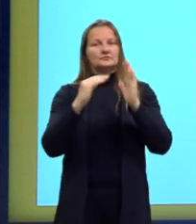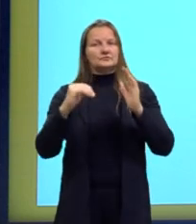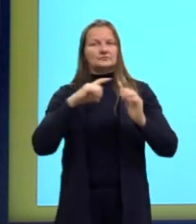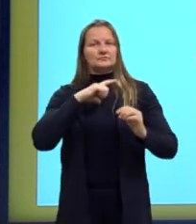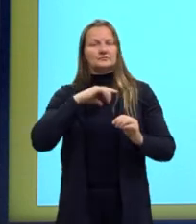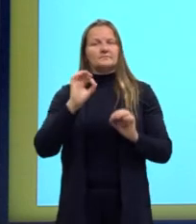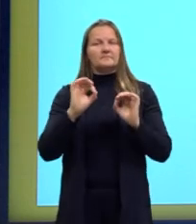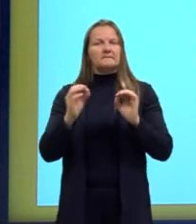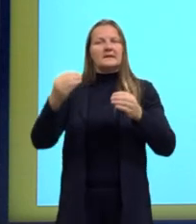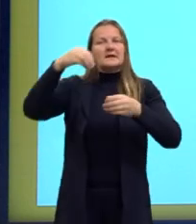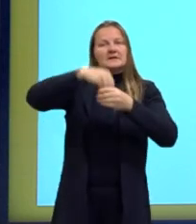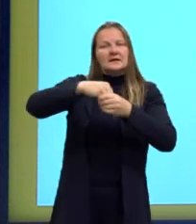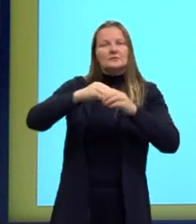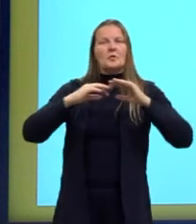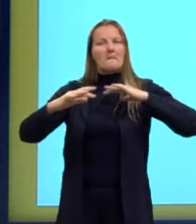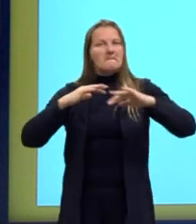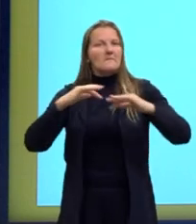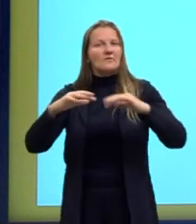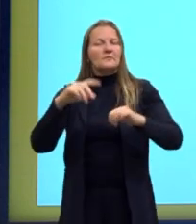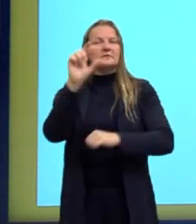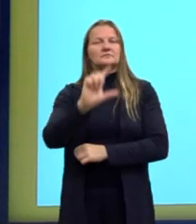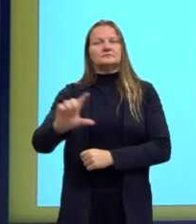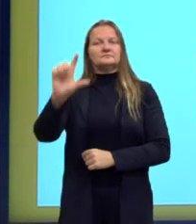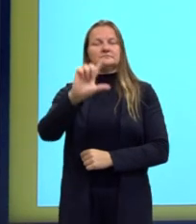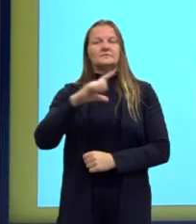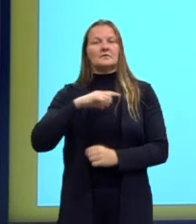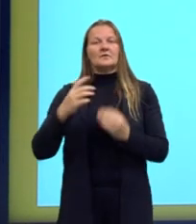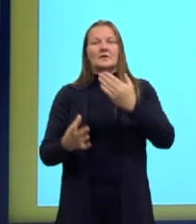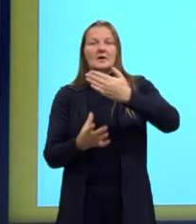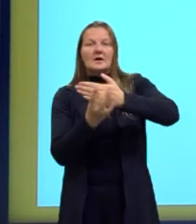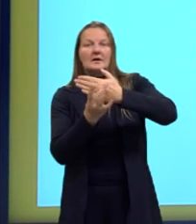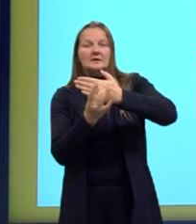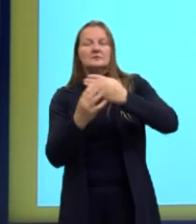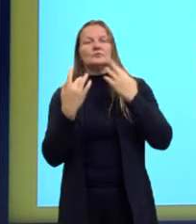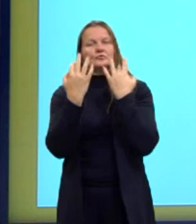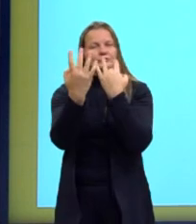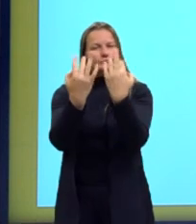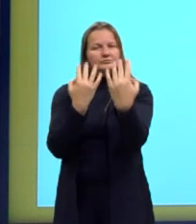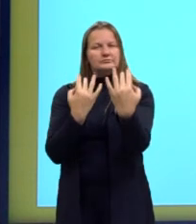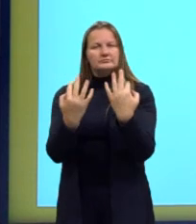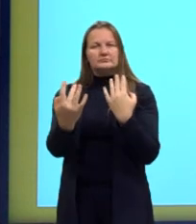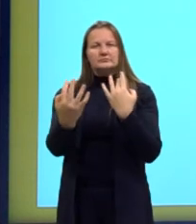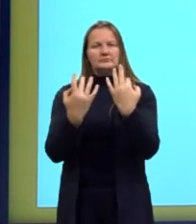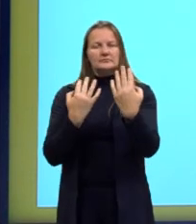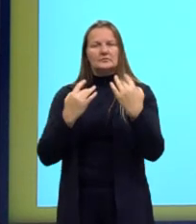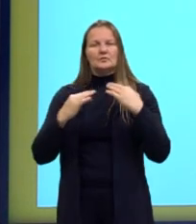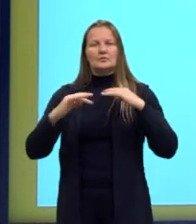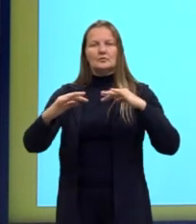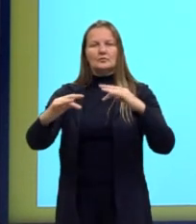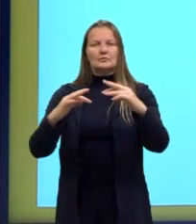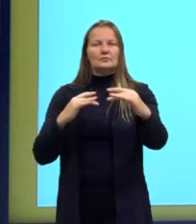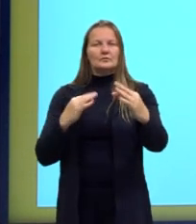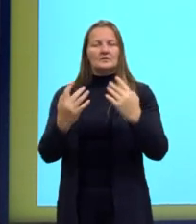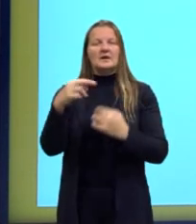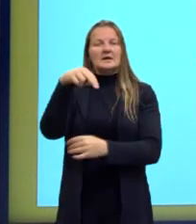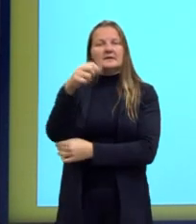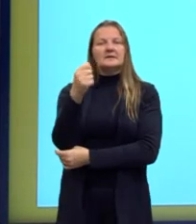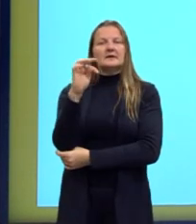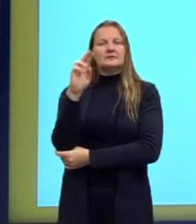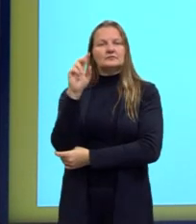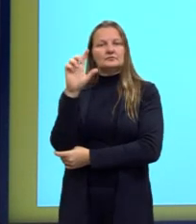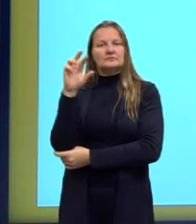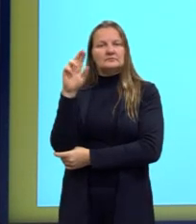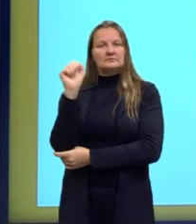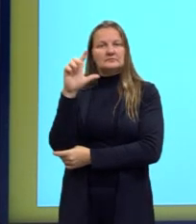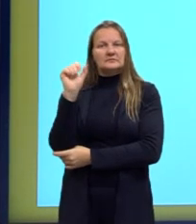configurar dentro do mesmo momento literário que o realismo e o naturalismo. Lembra que o naturalismo e o realismo tem a publicação de obras um